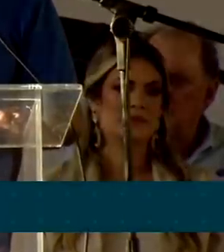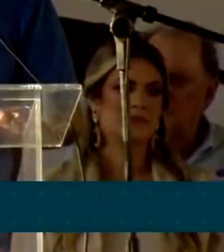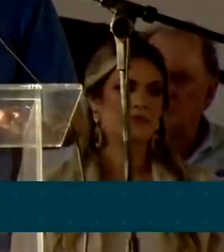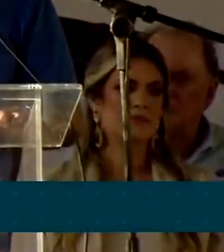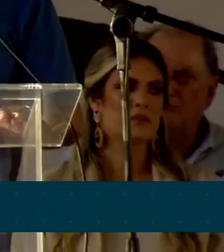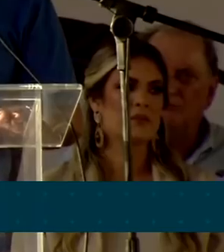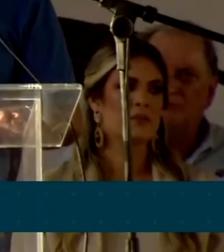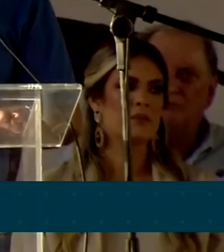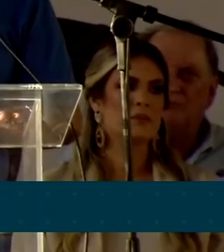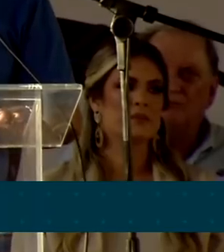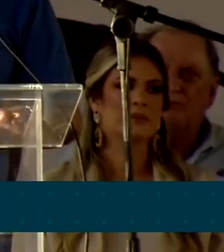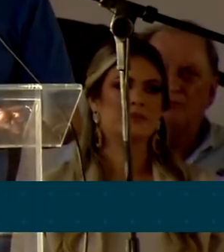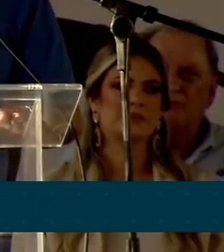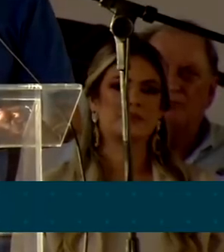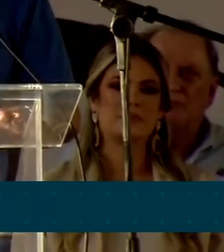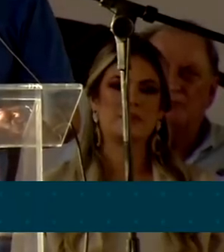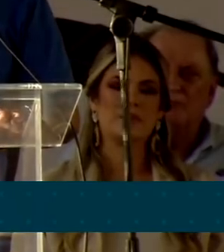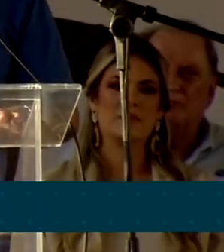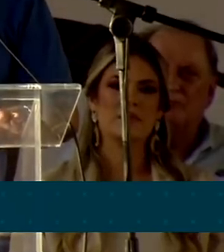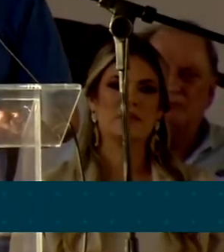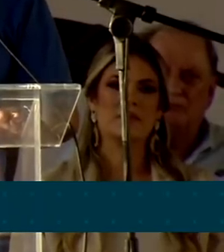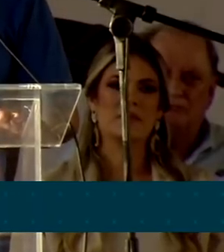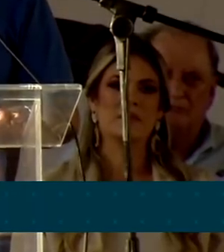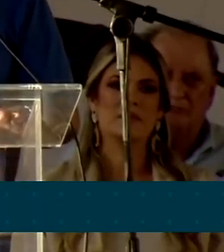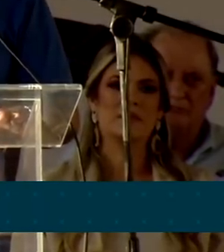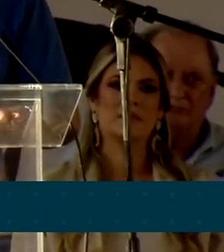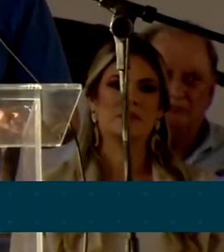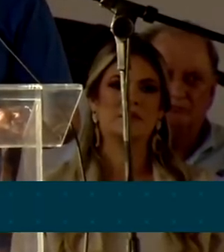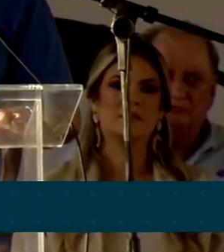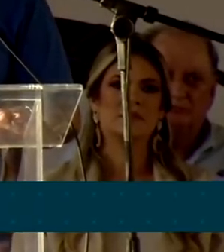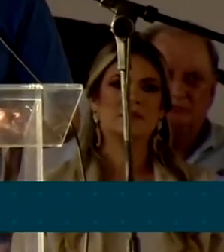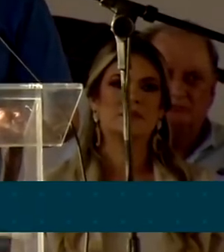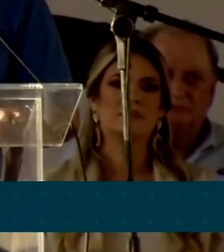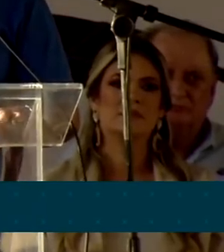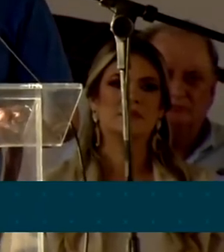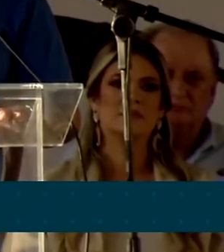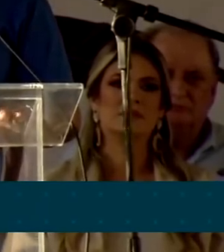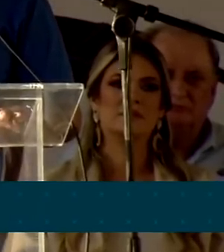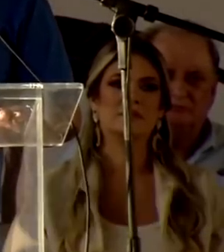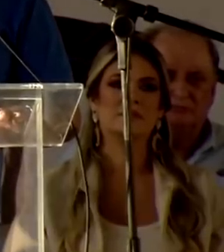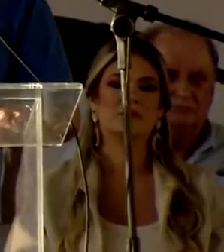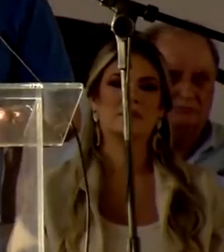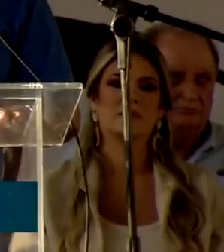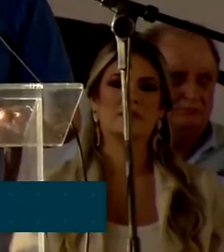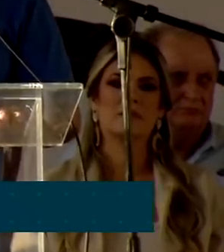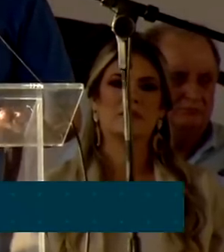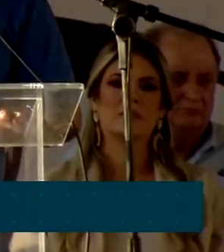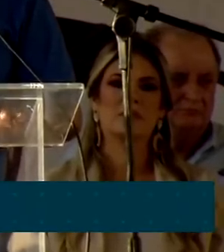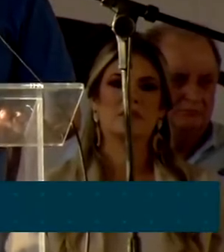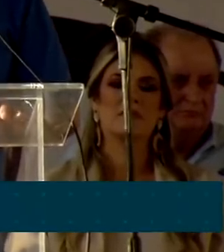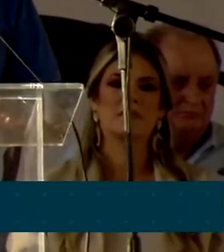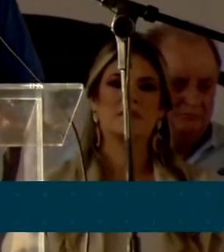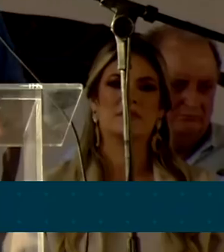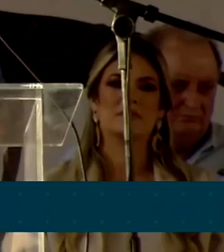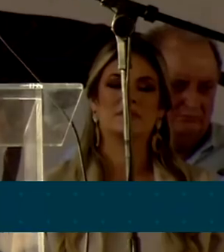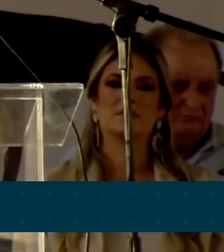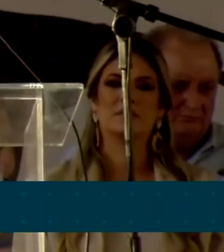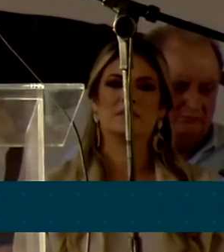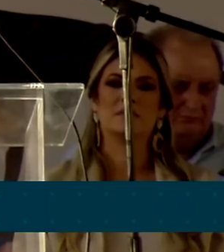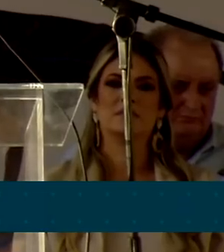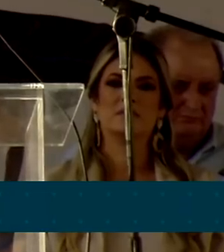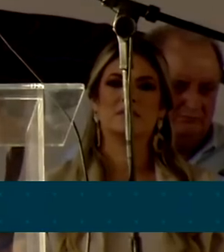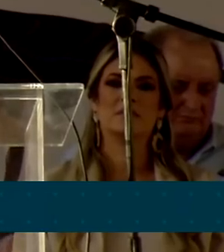obra hídrica do Brasil, mais de 3 mil quilômetros de canais, de adutoras e de reservatórios,